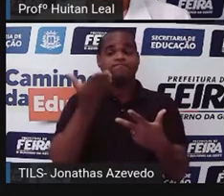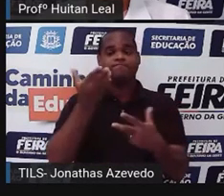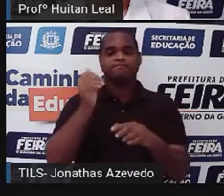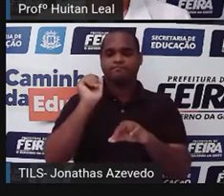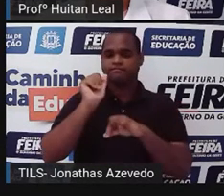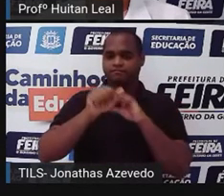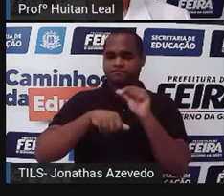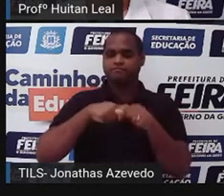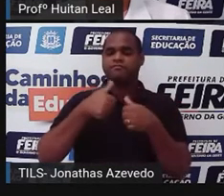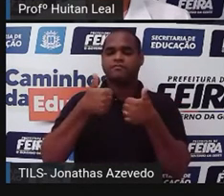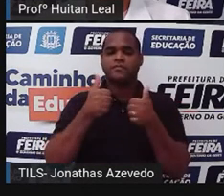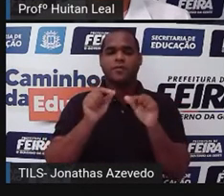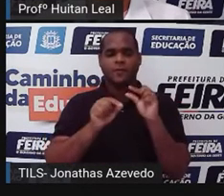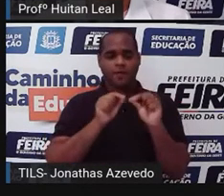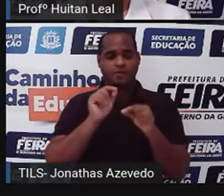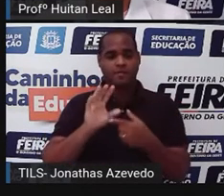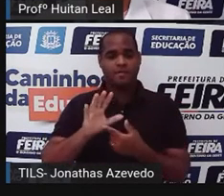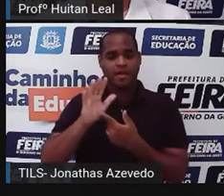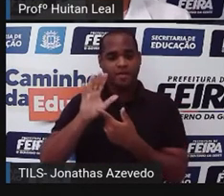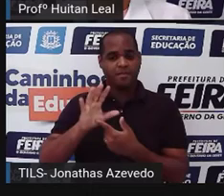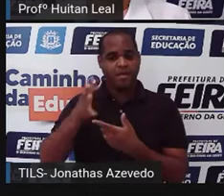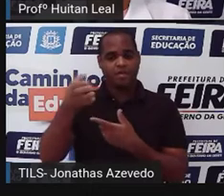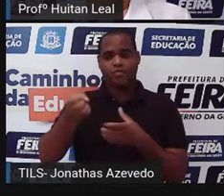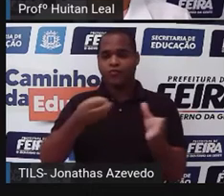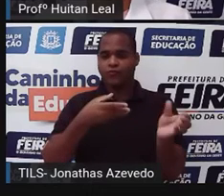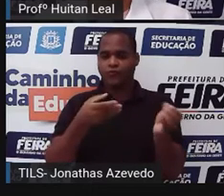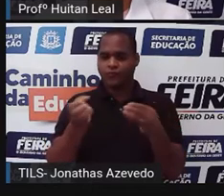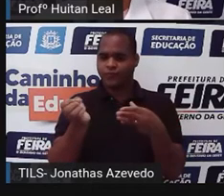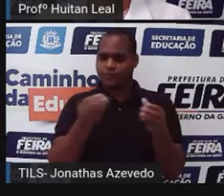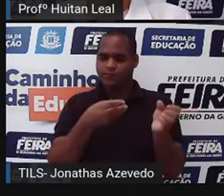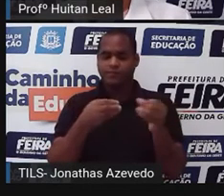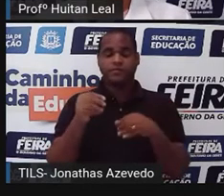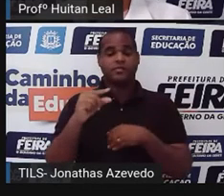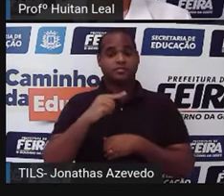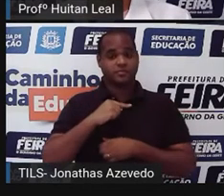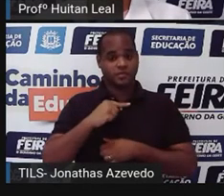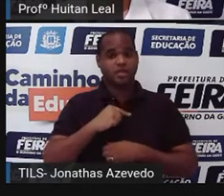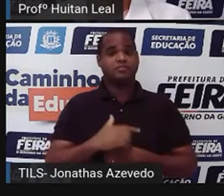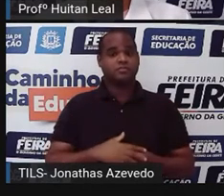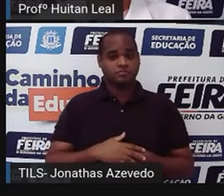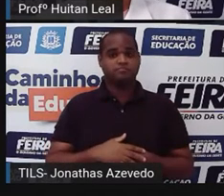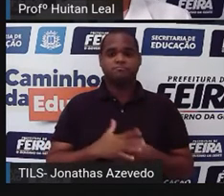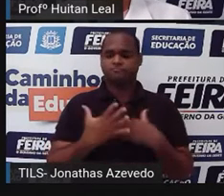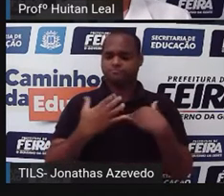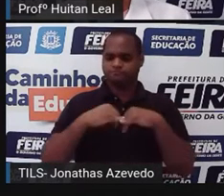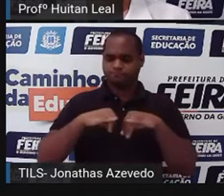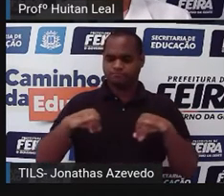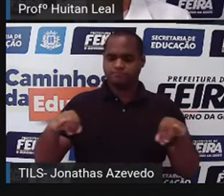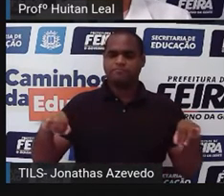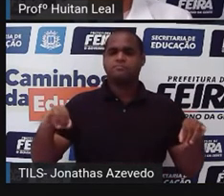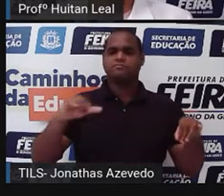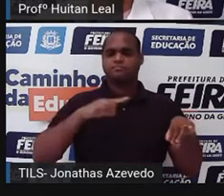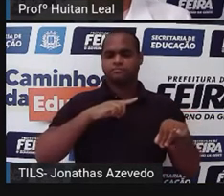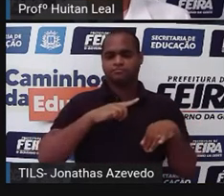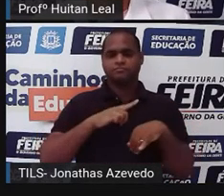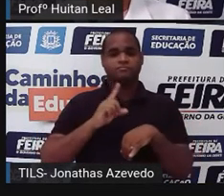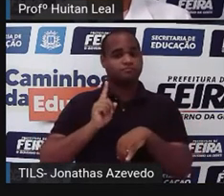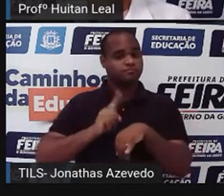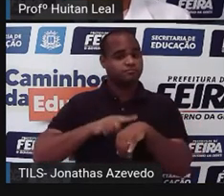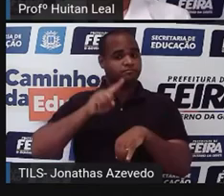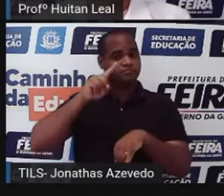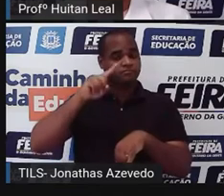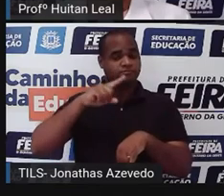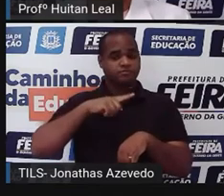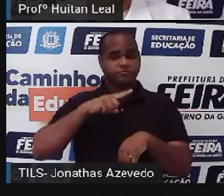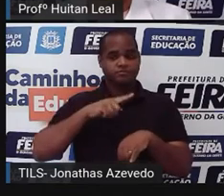a respeito do que tem acontecido recentemente. Então, esses são os eventos explícitos, são as formas explícitas